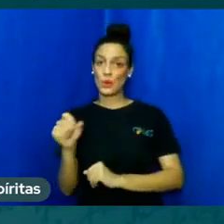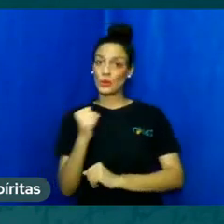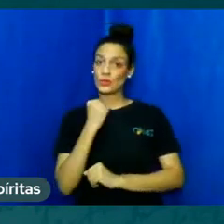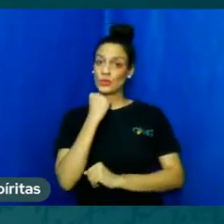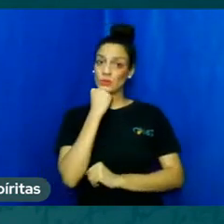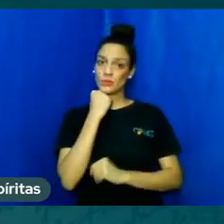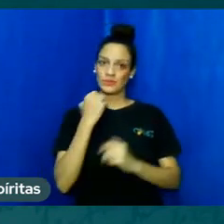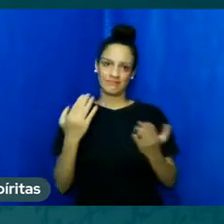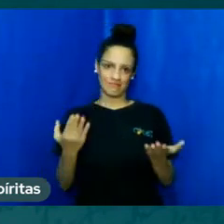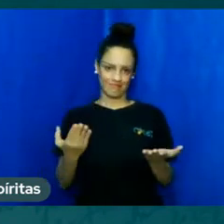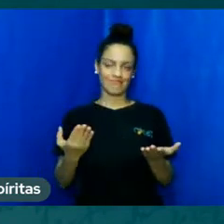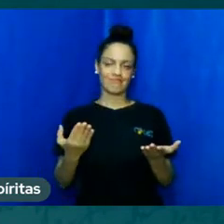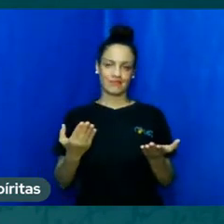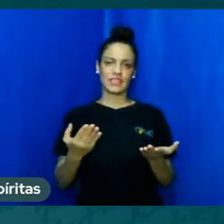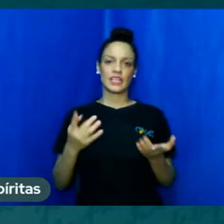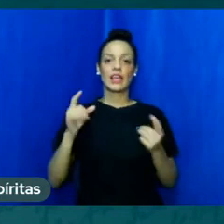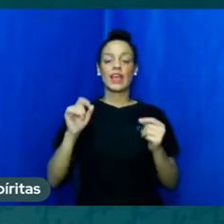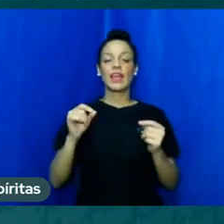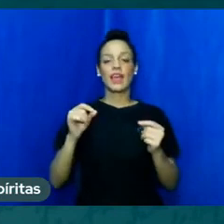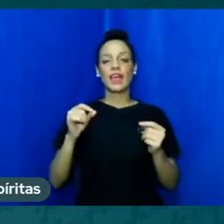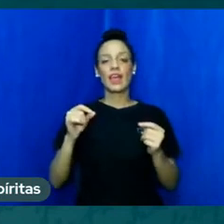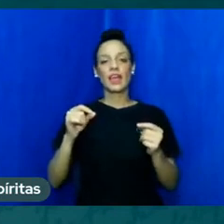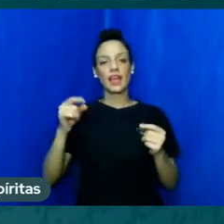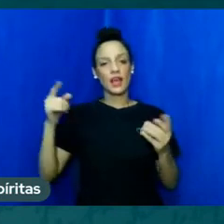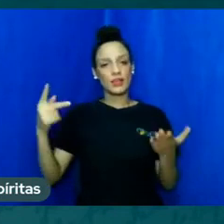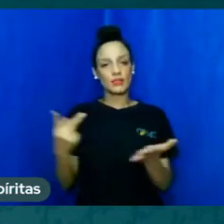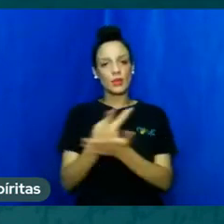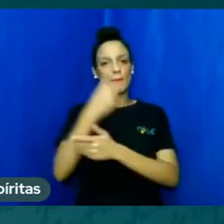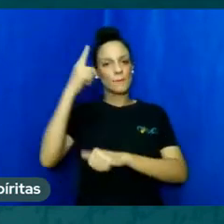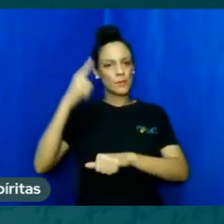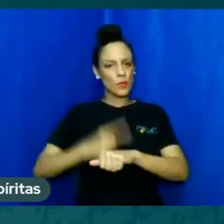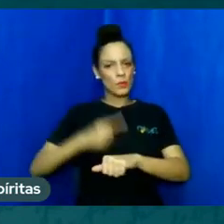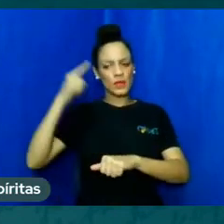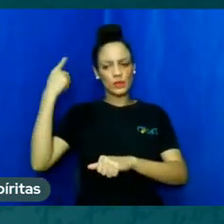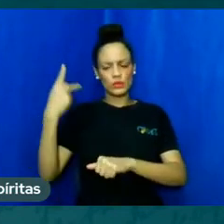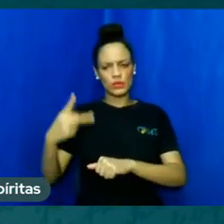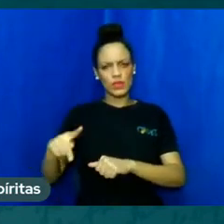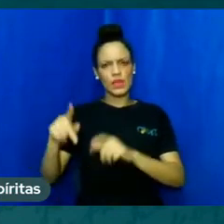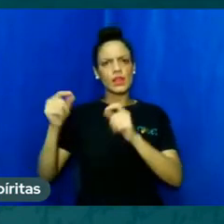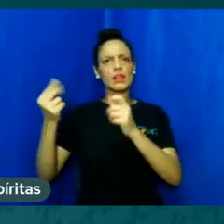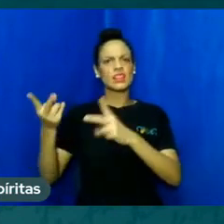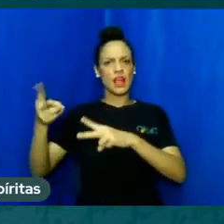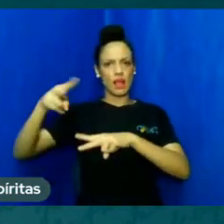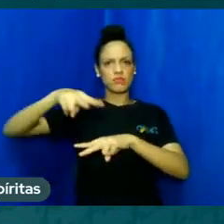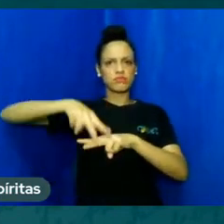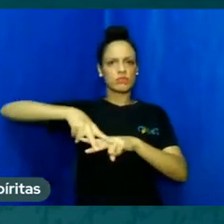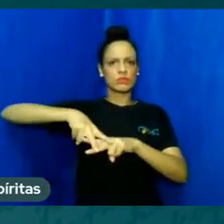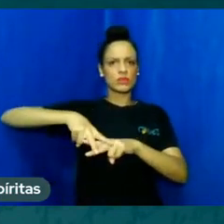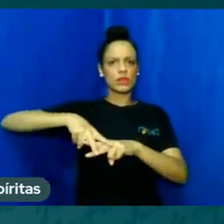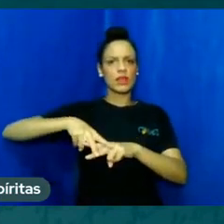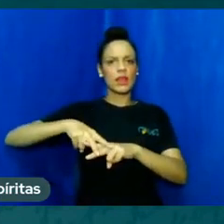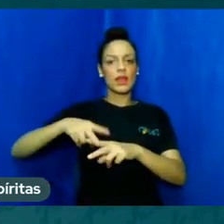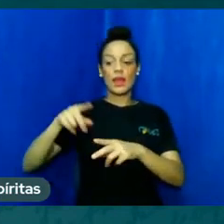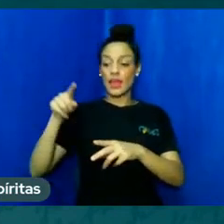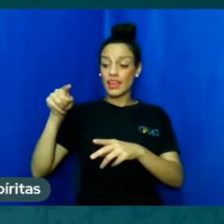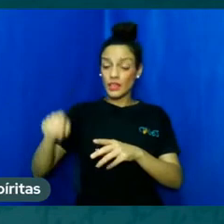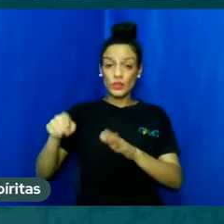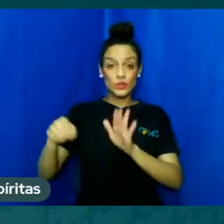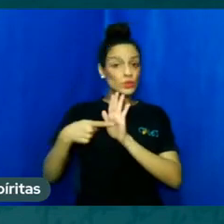de Sócrates ele é belíssimo esse momento da fala dele na prisão é um momento que mostra o total